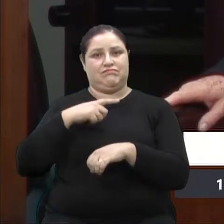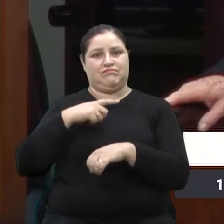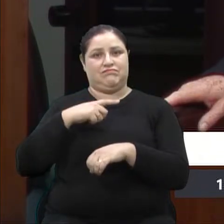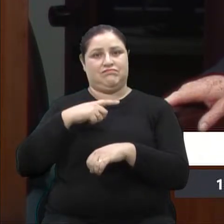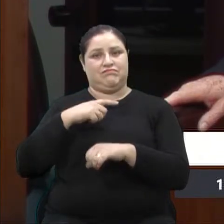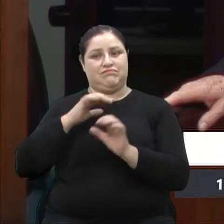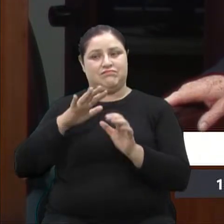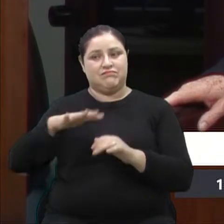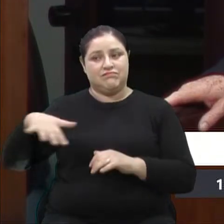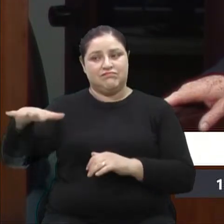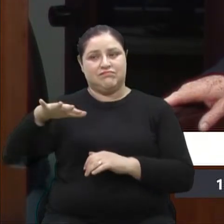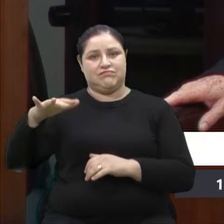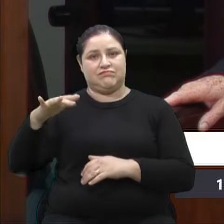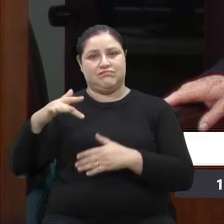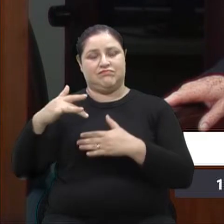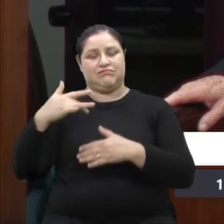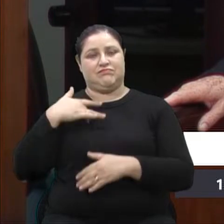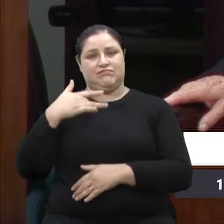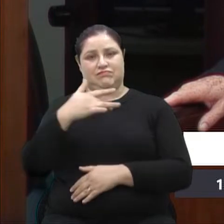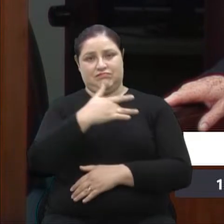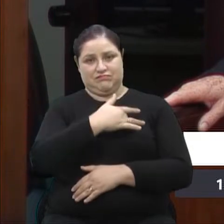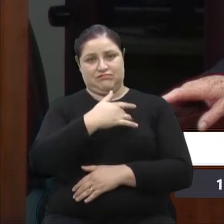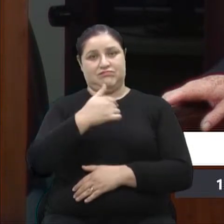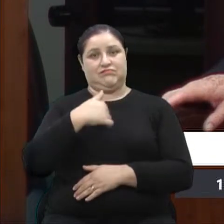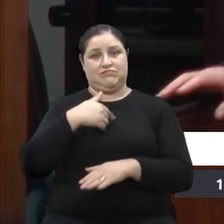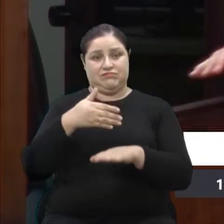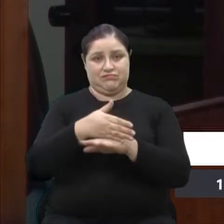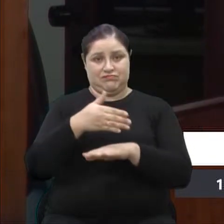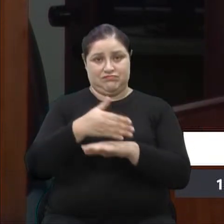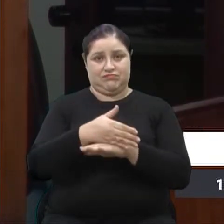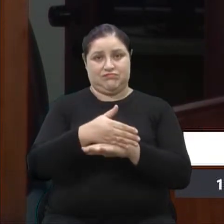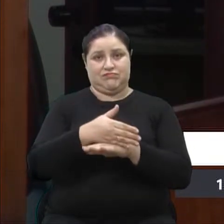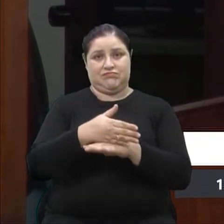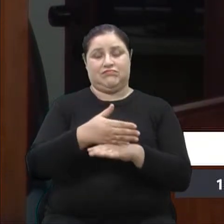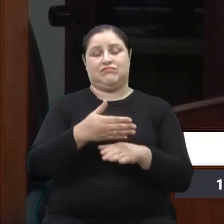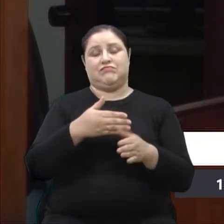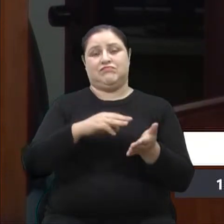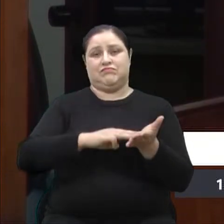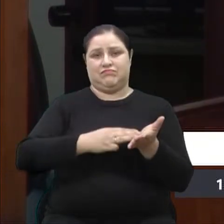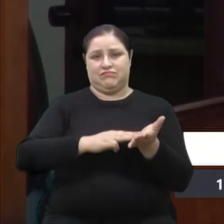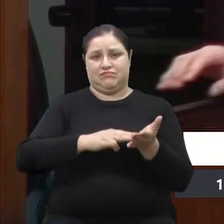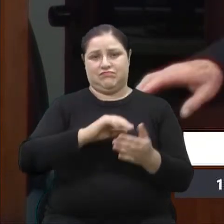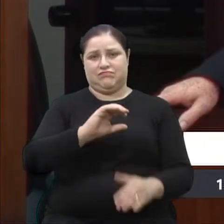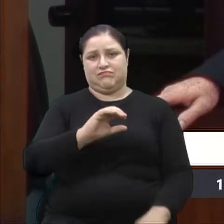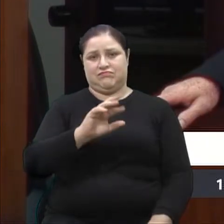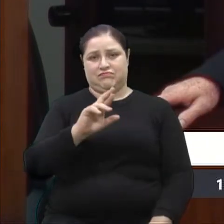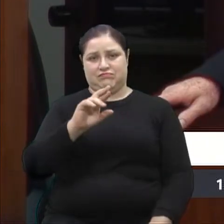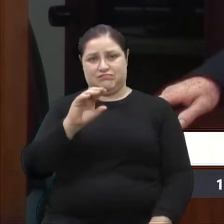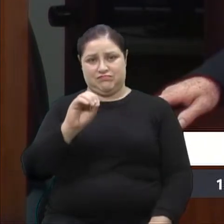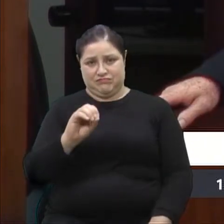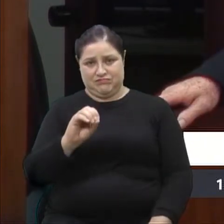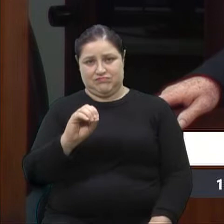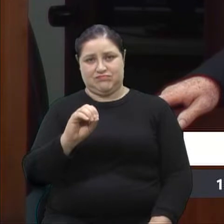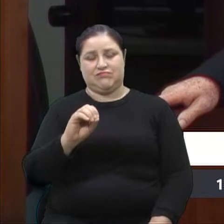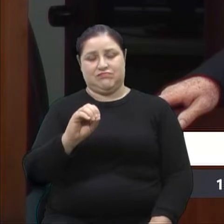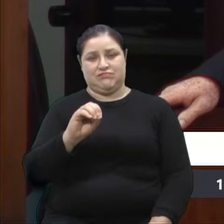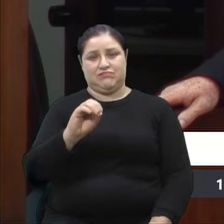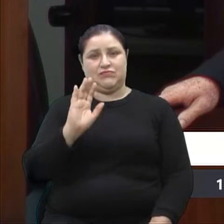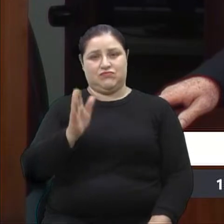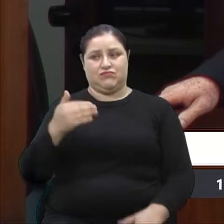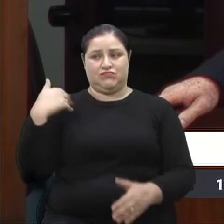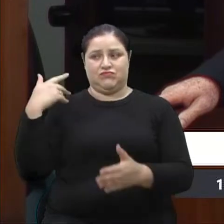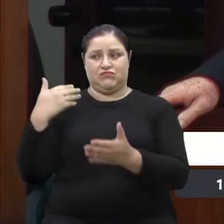Sou membro do CRO há oito anos e fico feliz